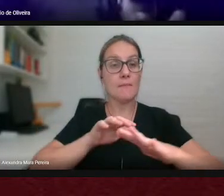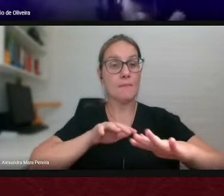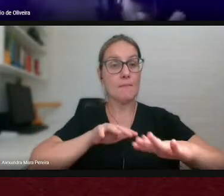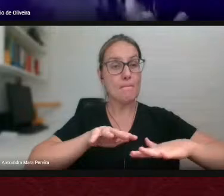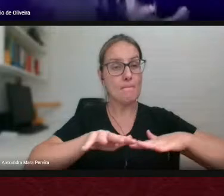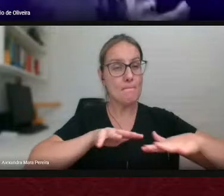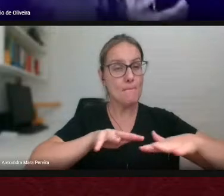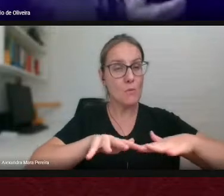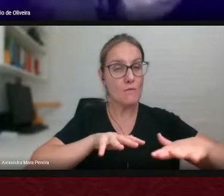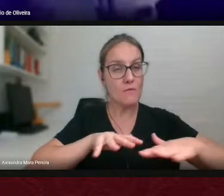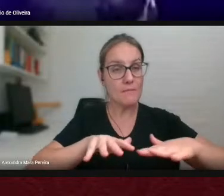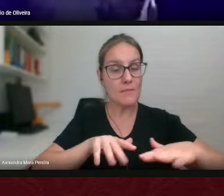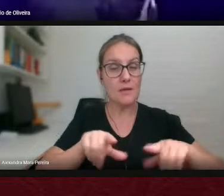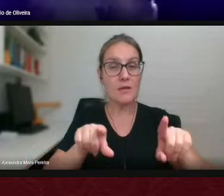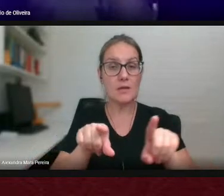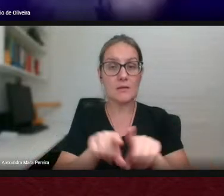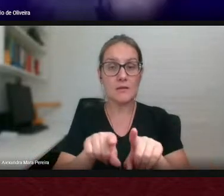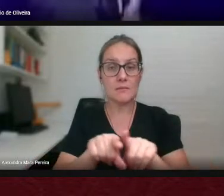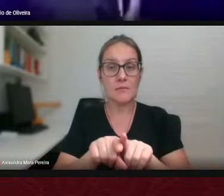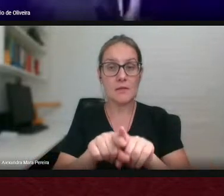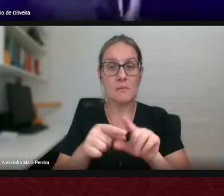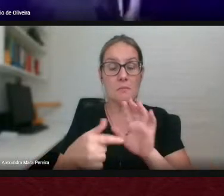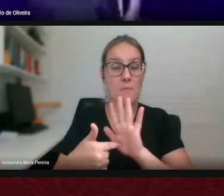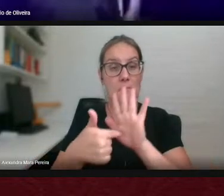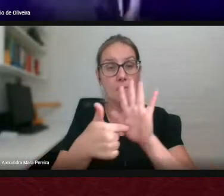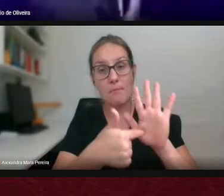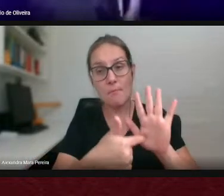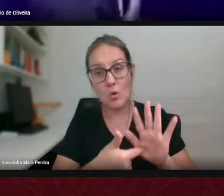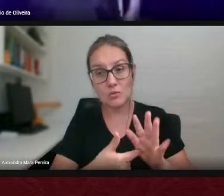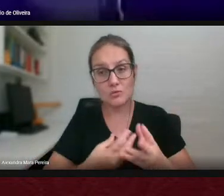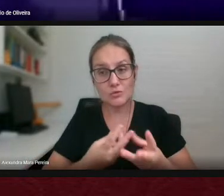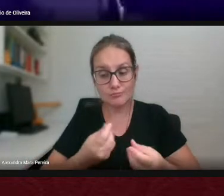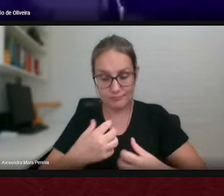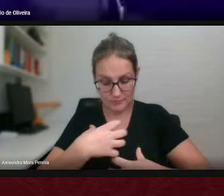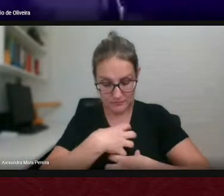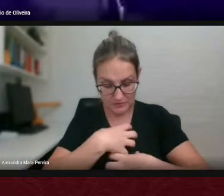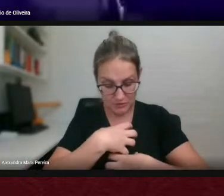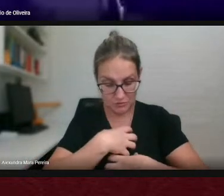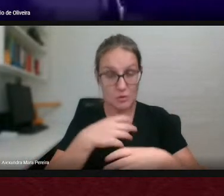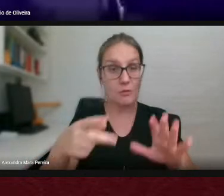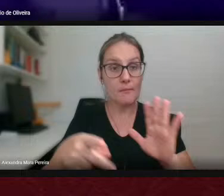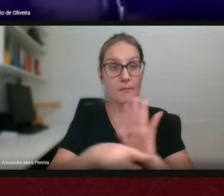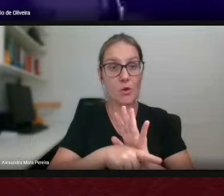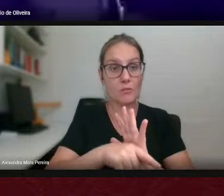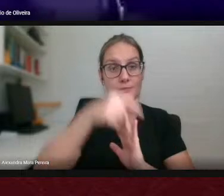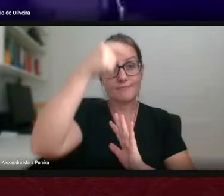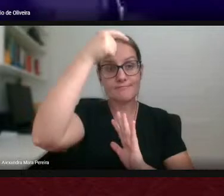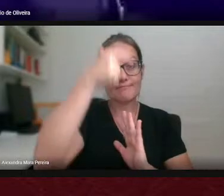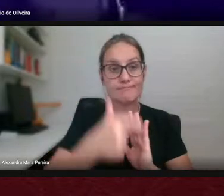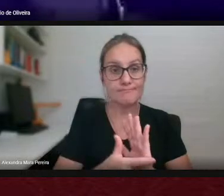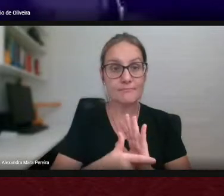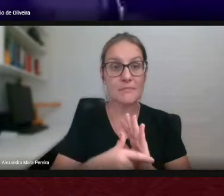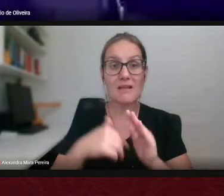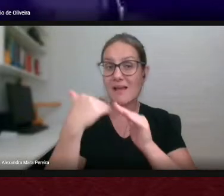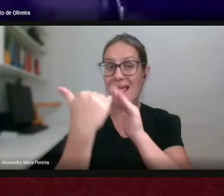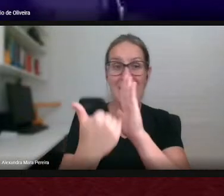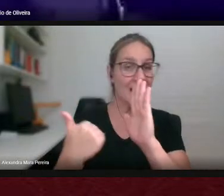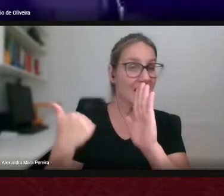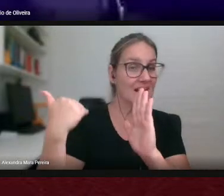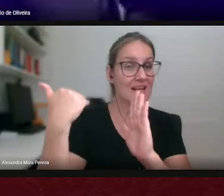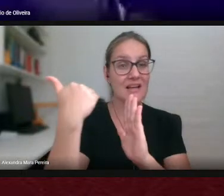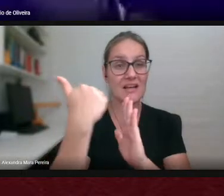uma uma coisa do ser humano que transcende muito os aspectos